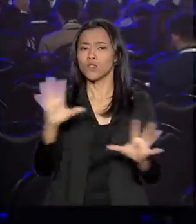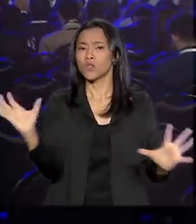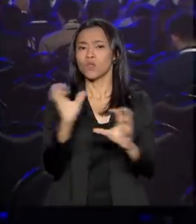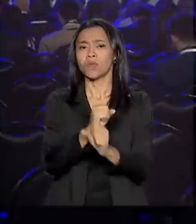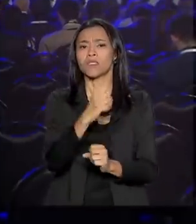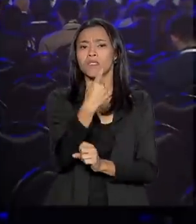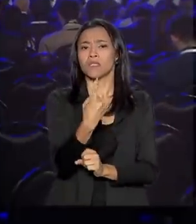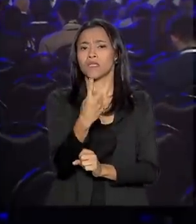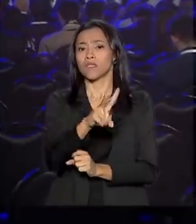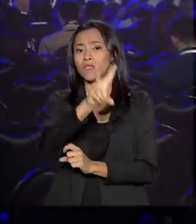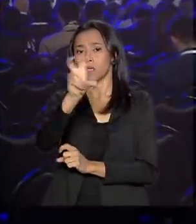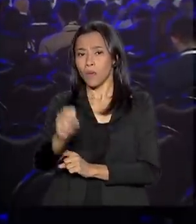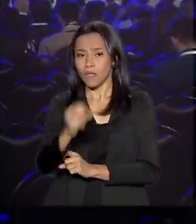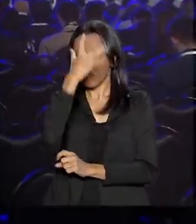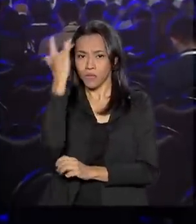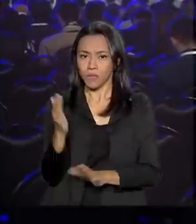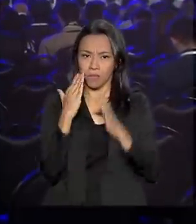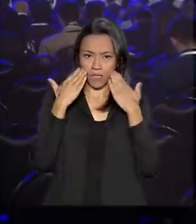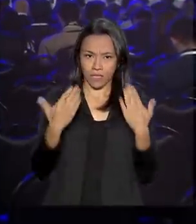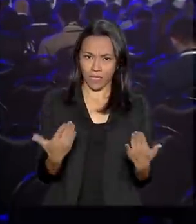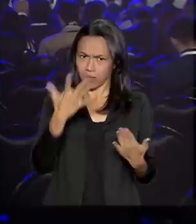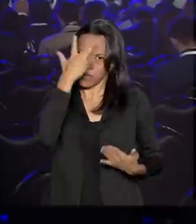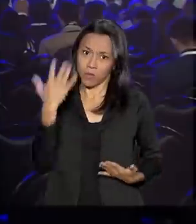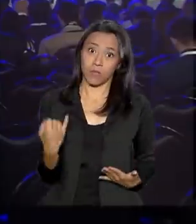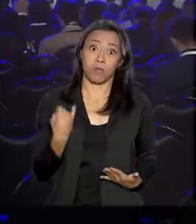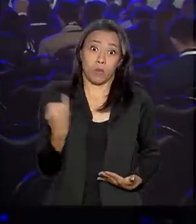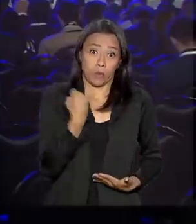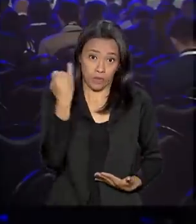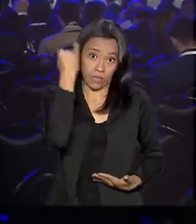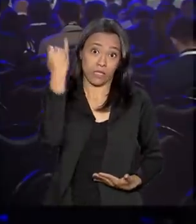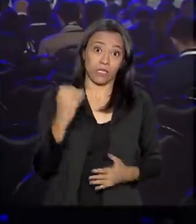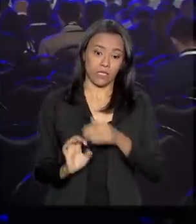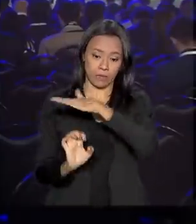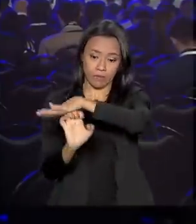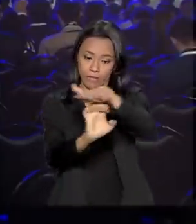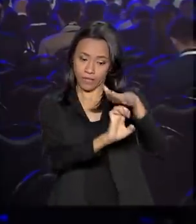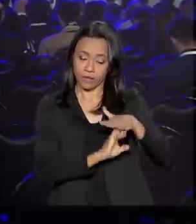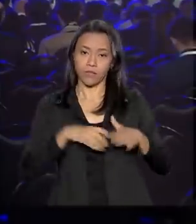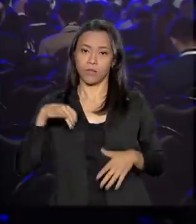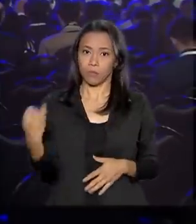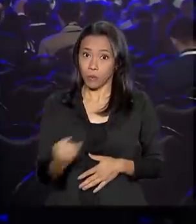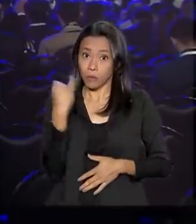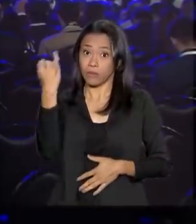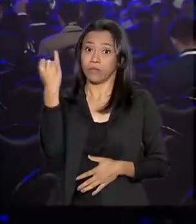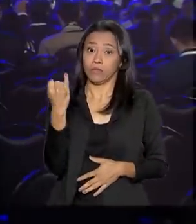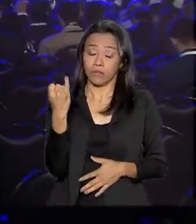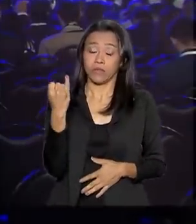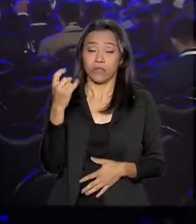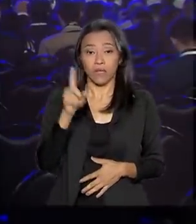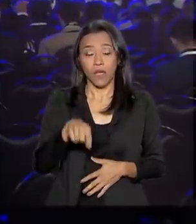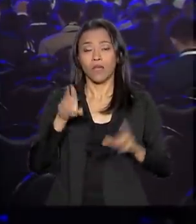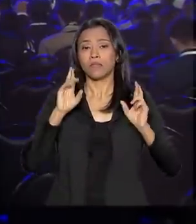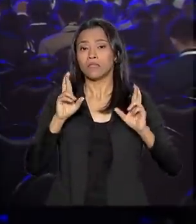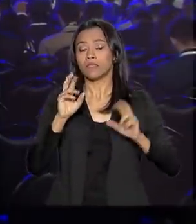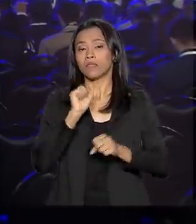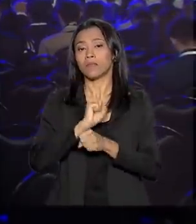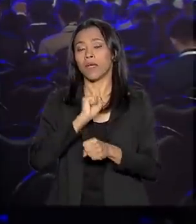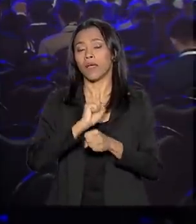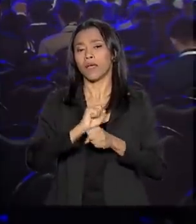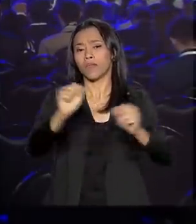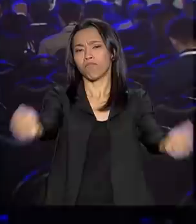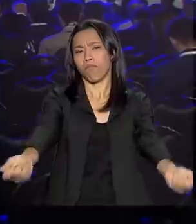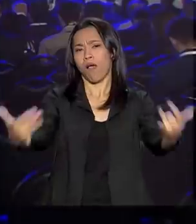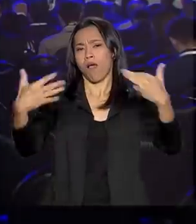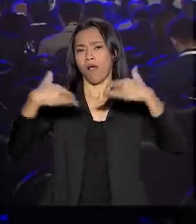expositores, pessoas muito importantes, empresas muito importantes do mercado e são esperadas 5 mil